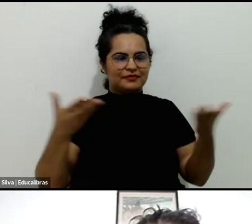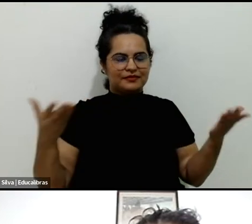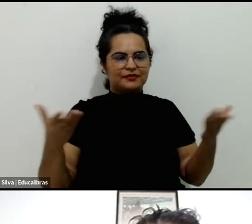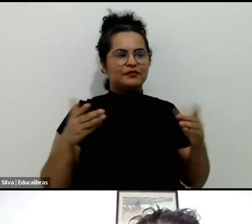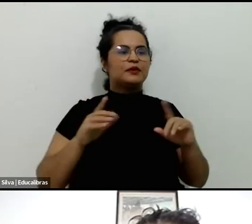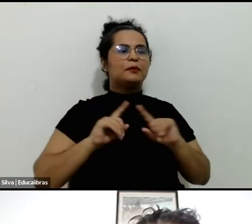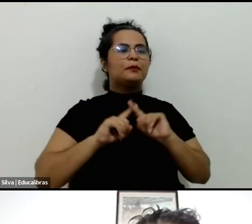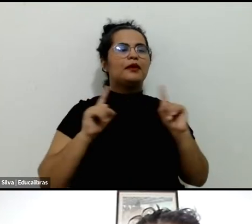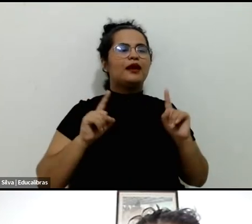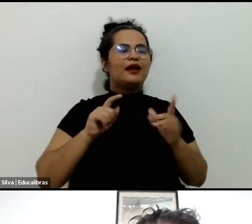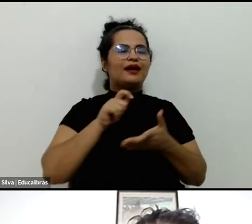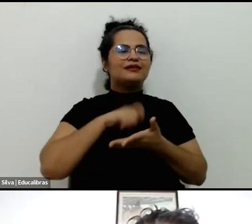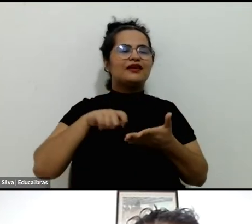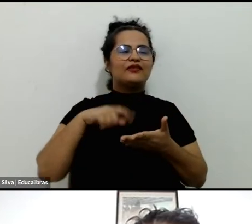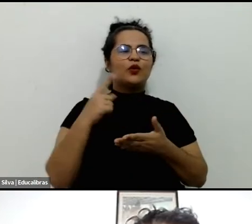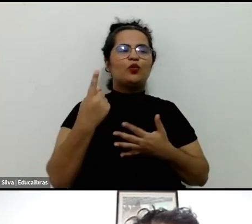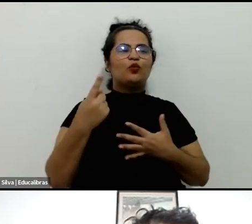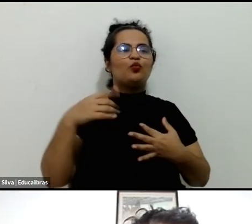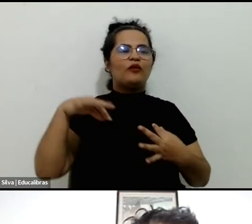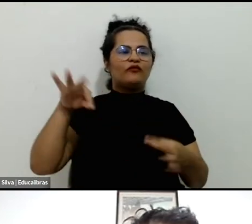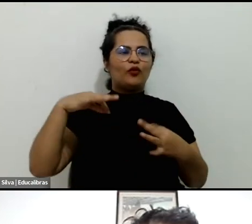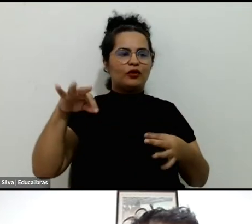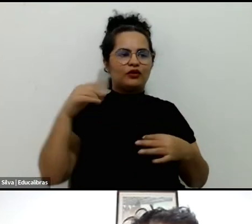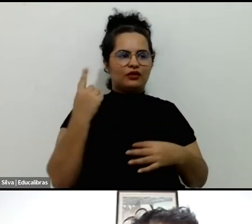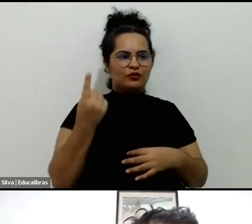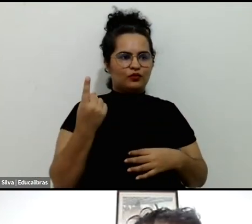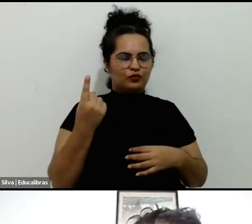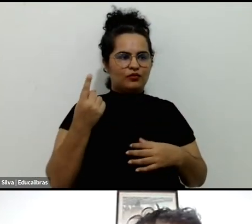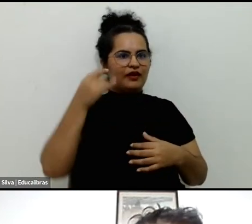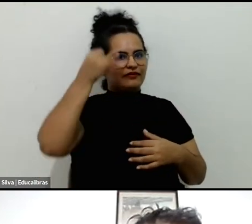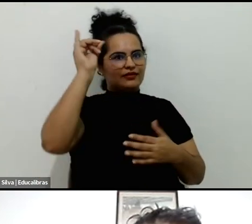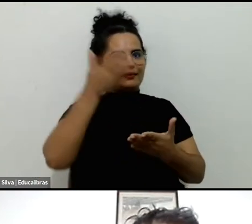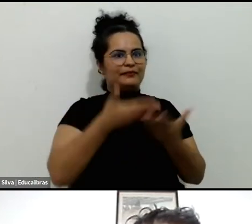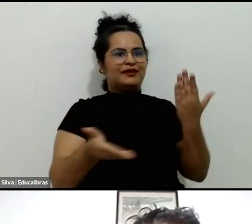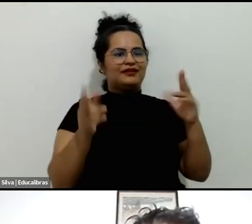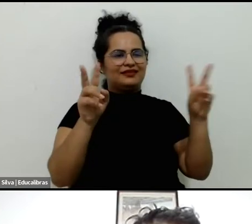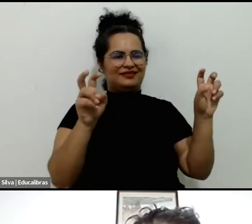escrevi uma folhinha só aqui para não me perder no tempo.